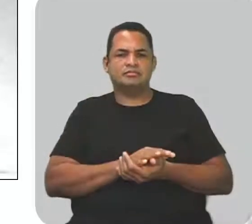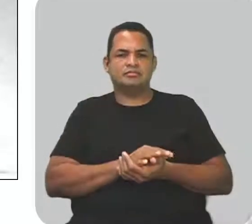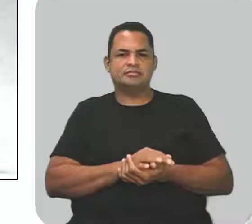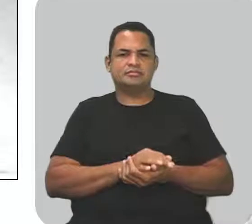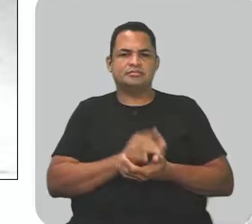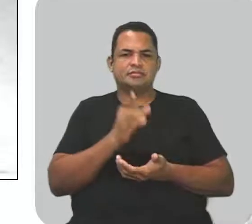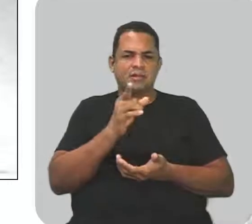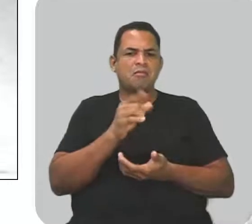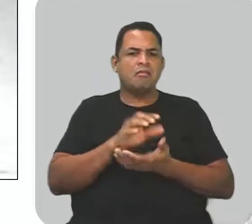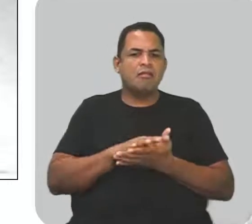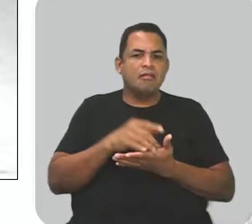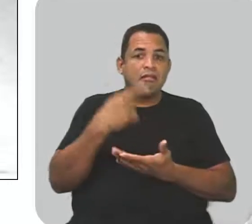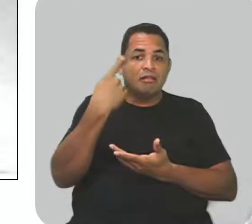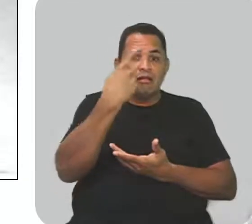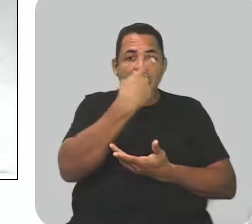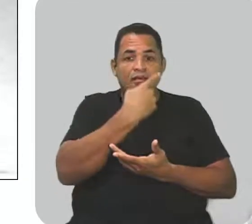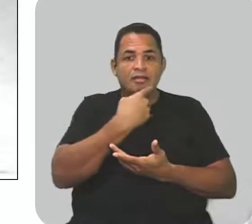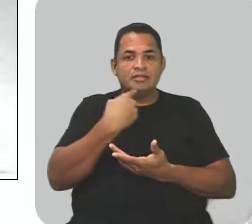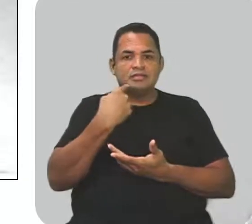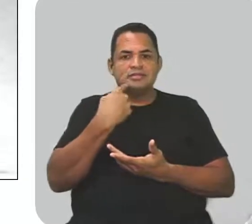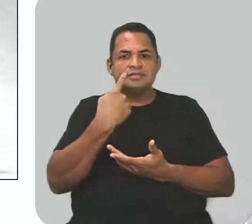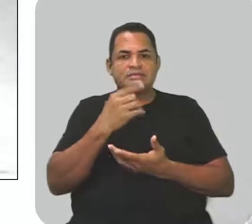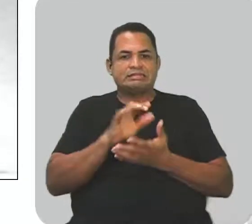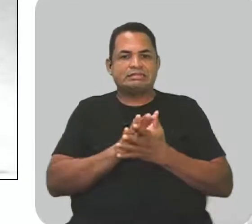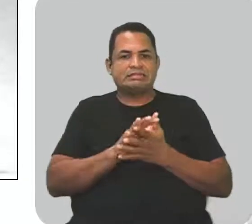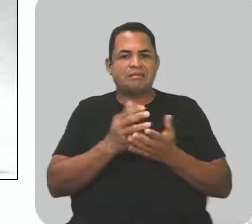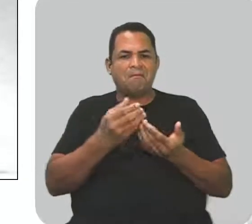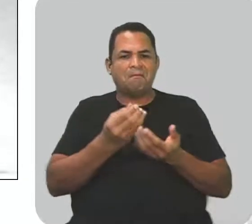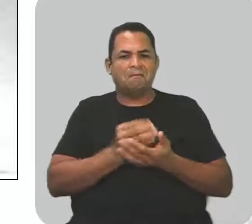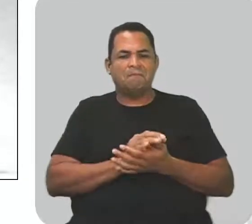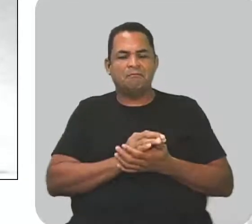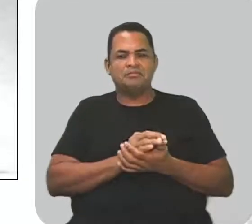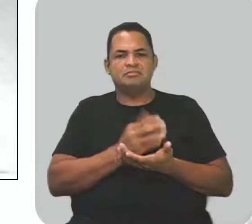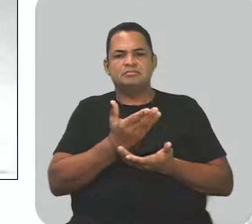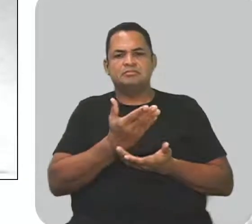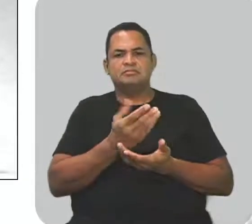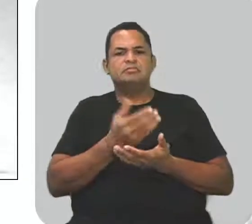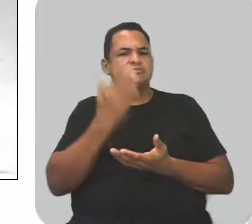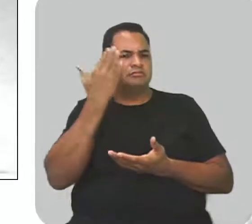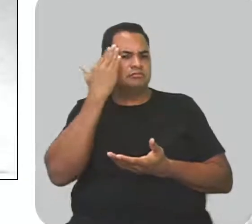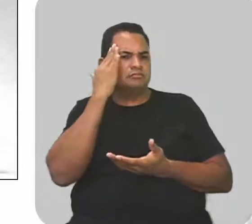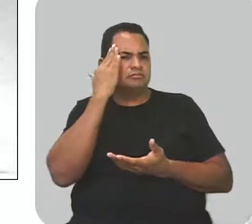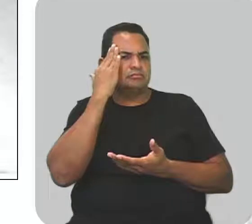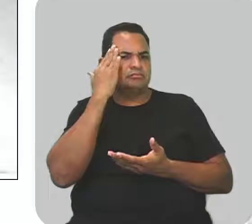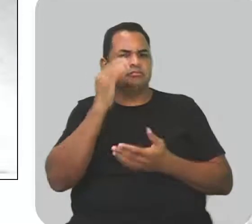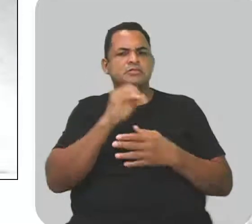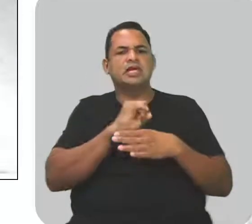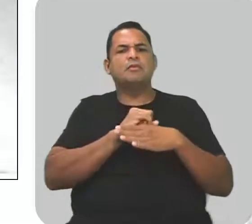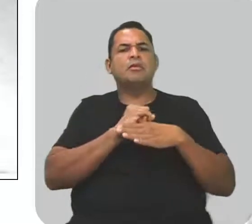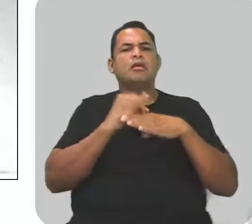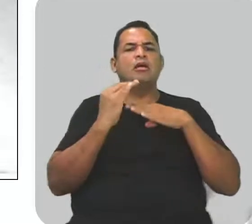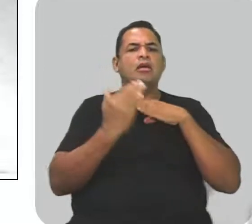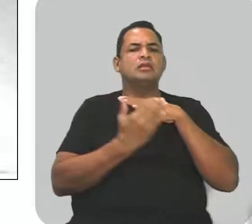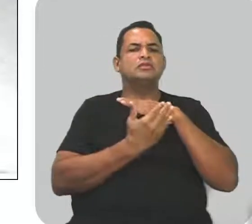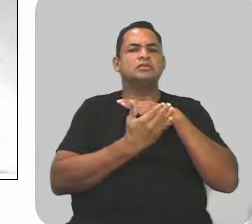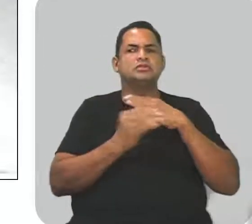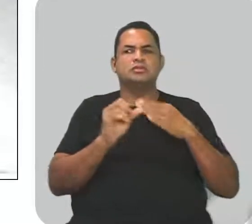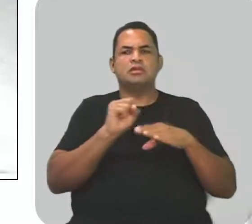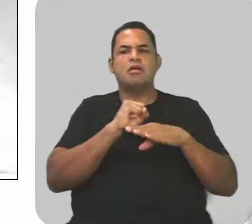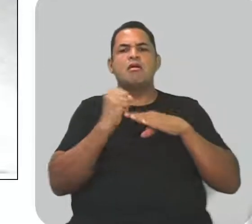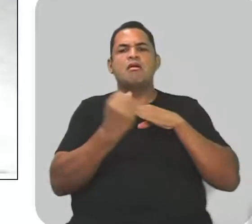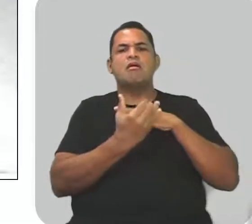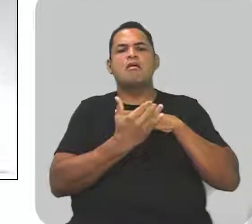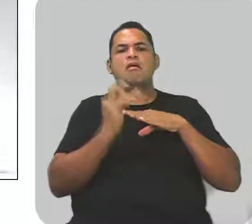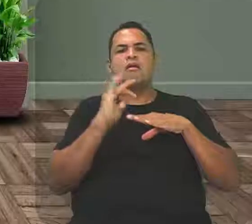só a carinha do papai. Está espremido. O que você entende por rede social? Se for analisar assim,